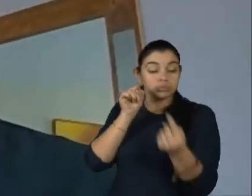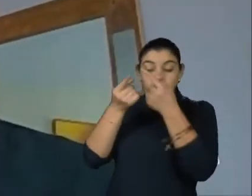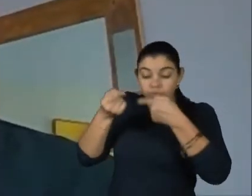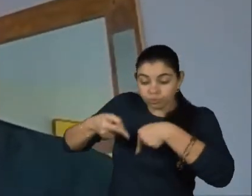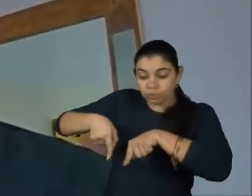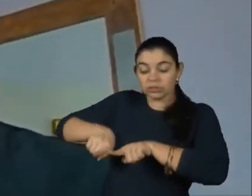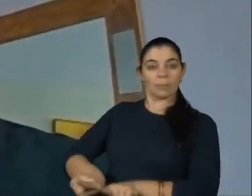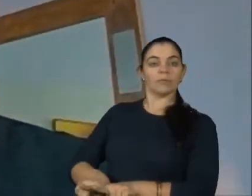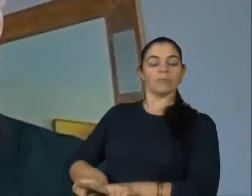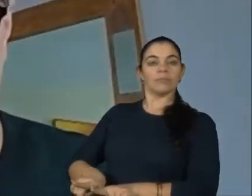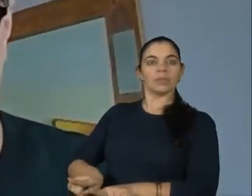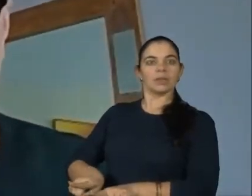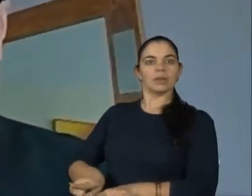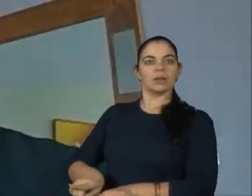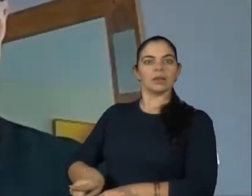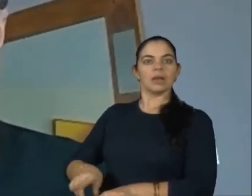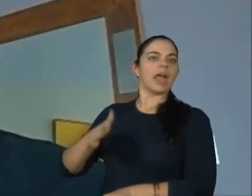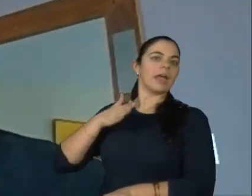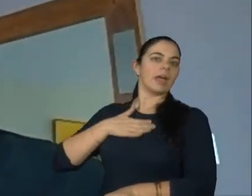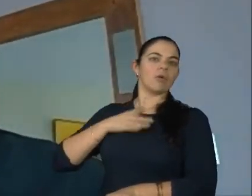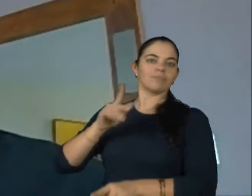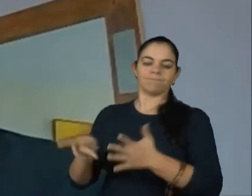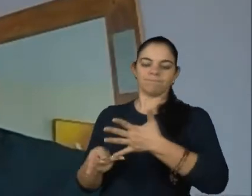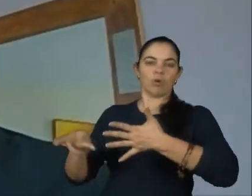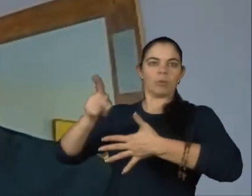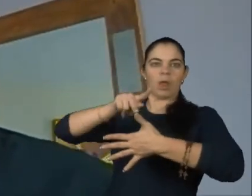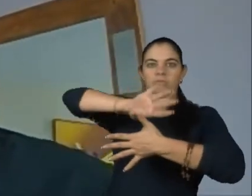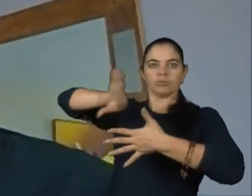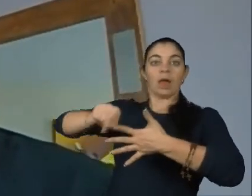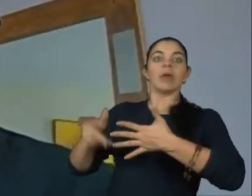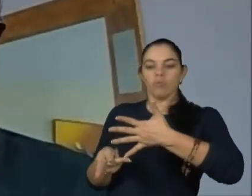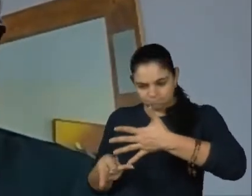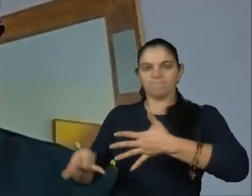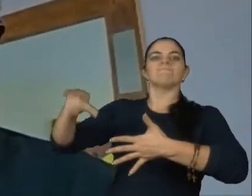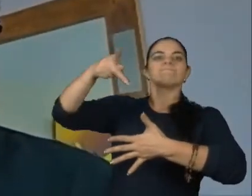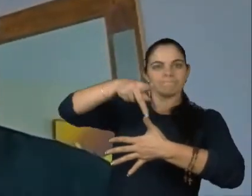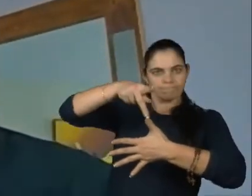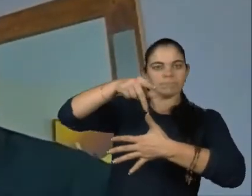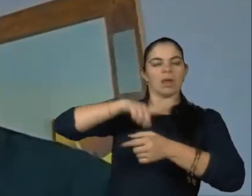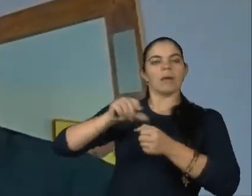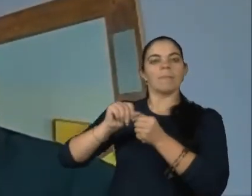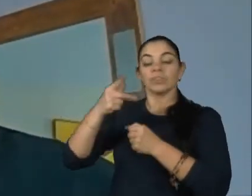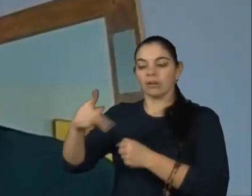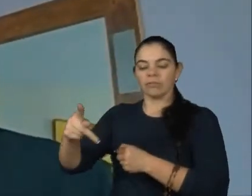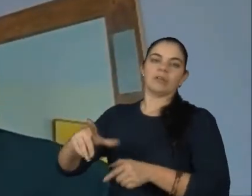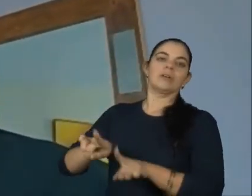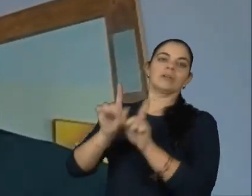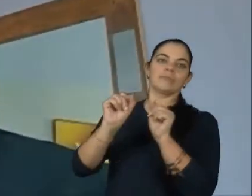não tire o protagonismo. Então, com isso, gente finaliza essa parte